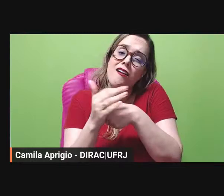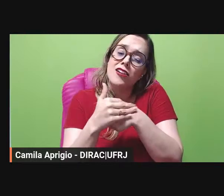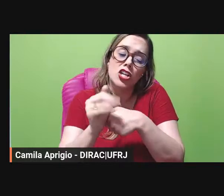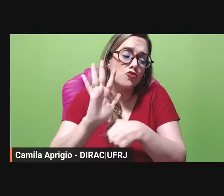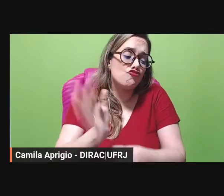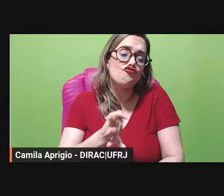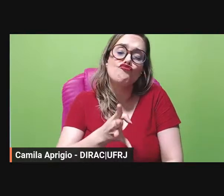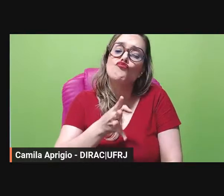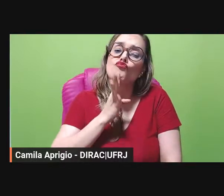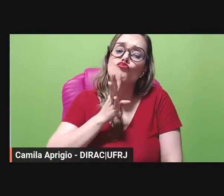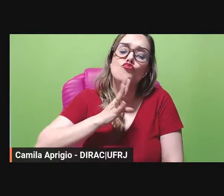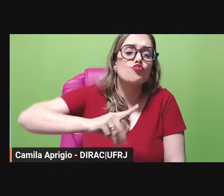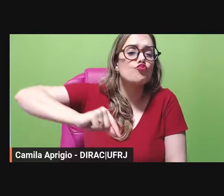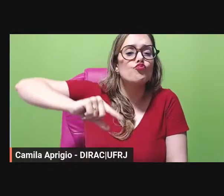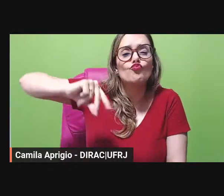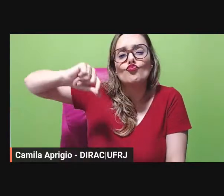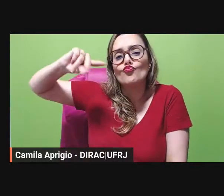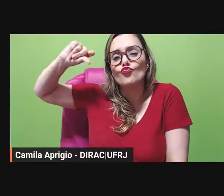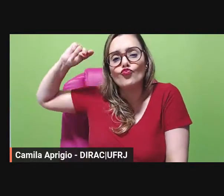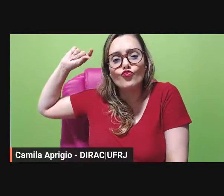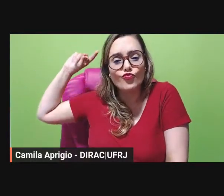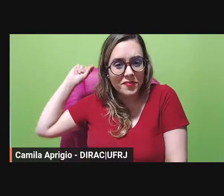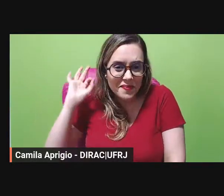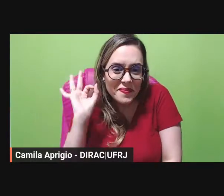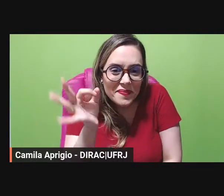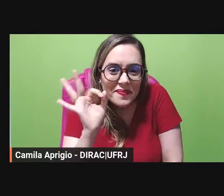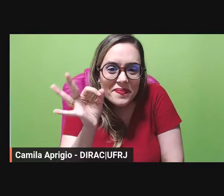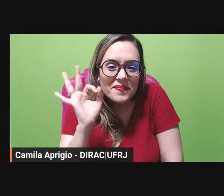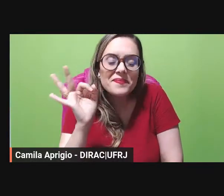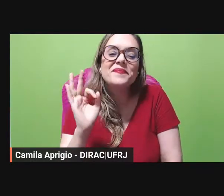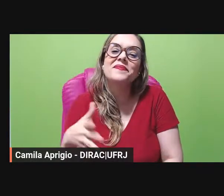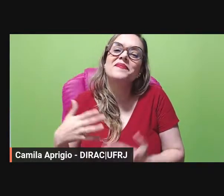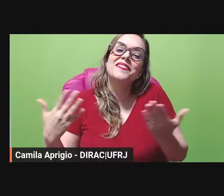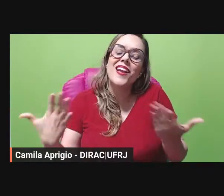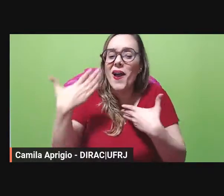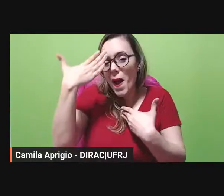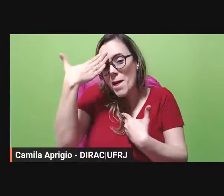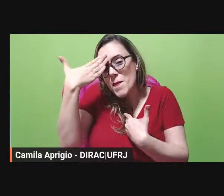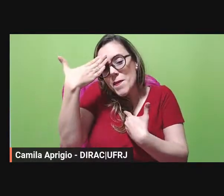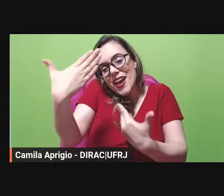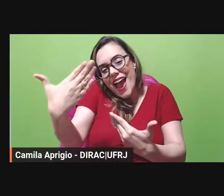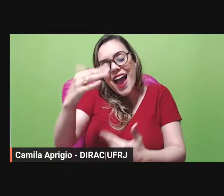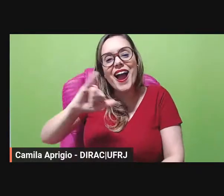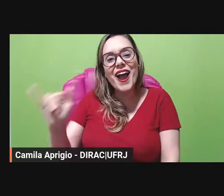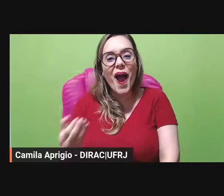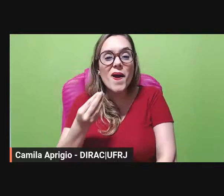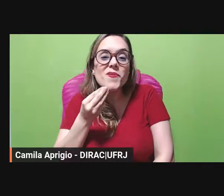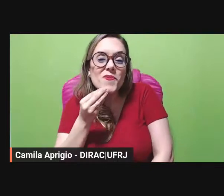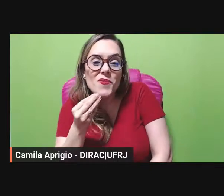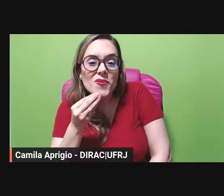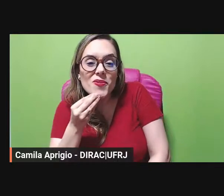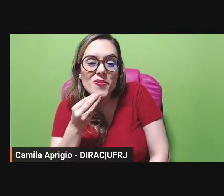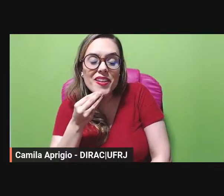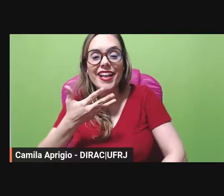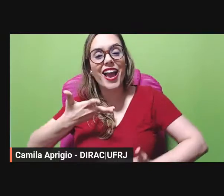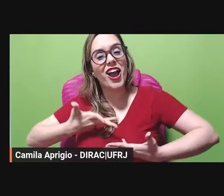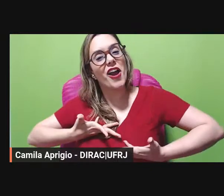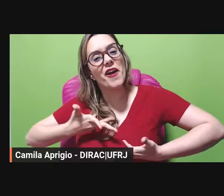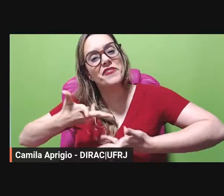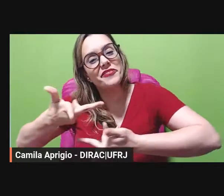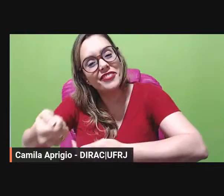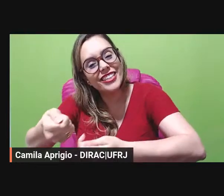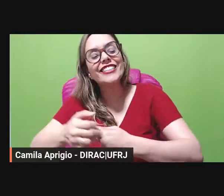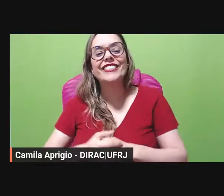tempo eu agradeço muito essa oportunidade o teu convite a